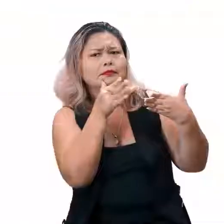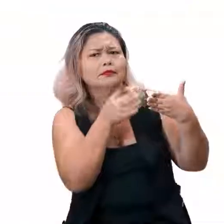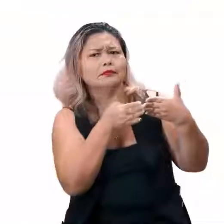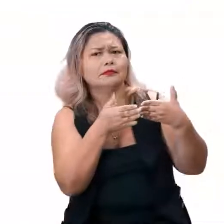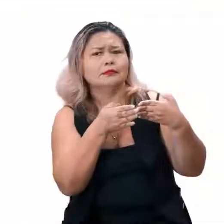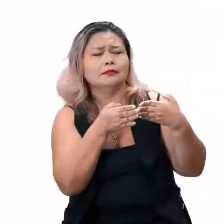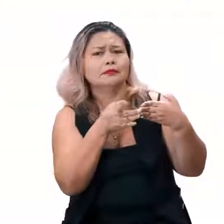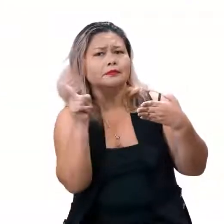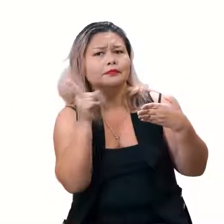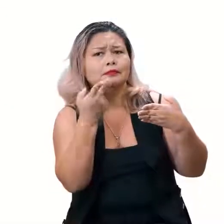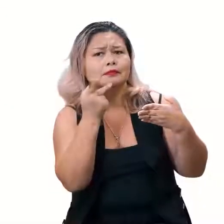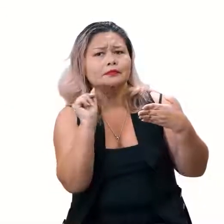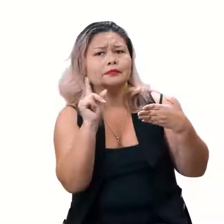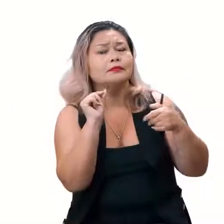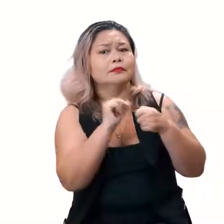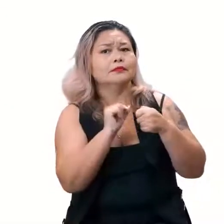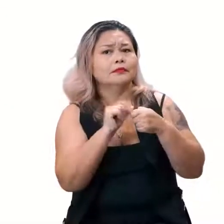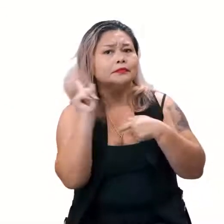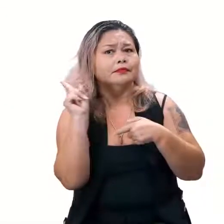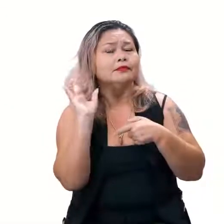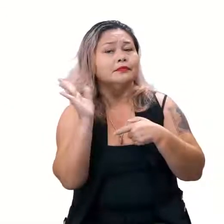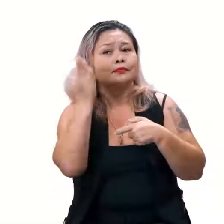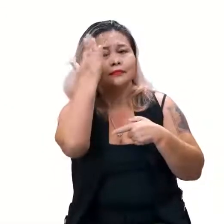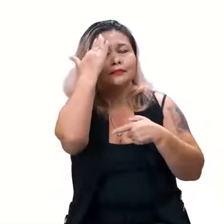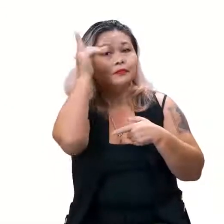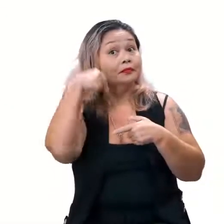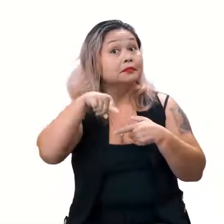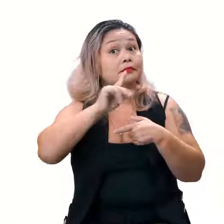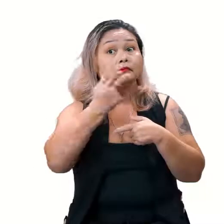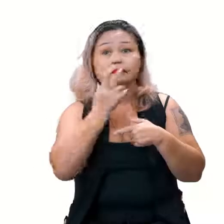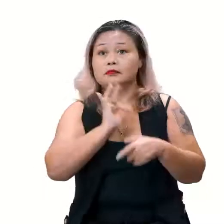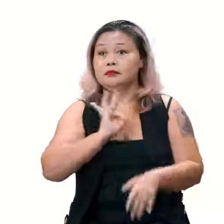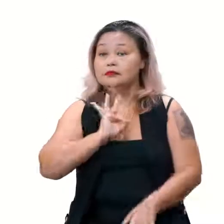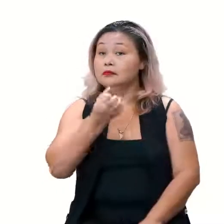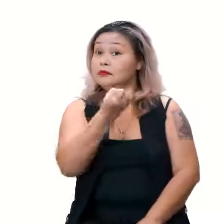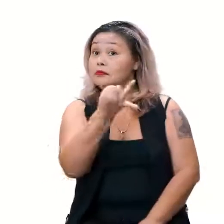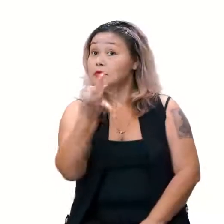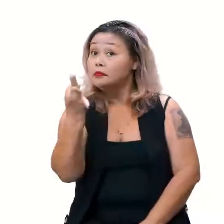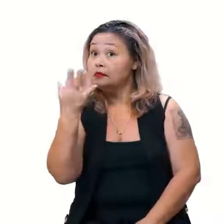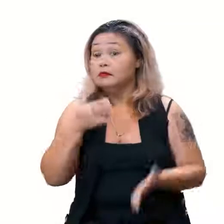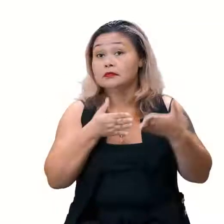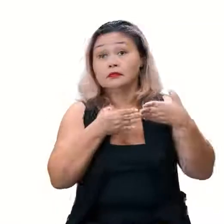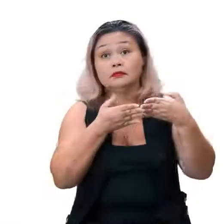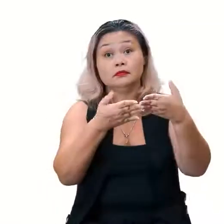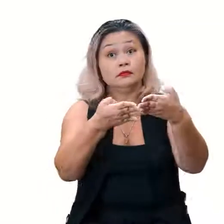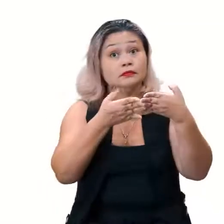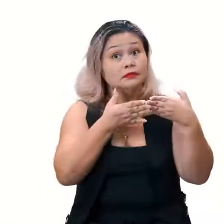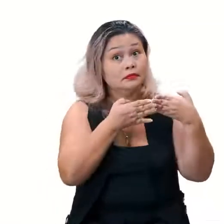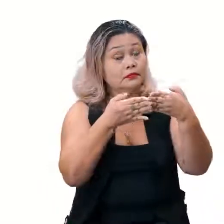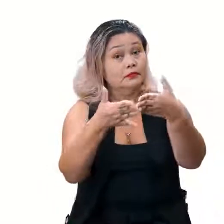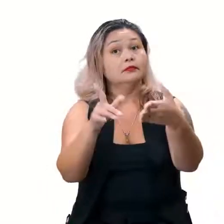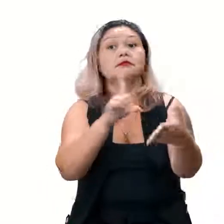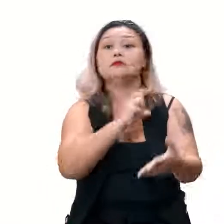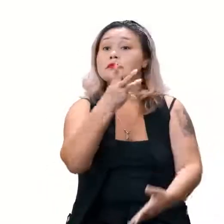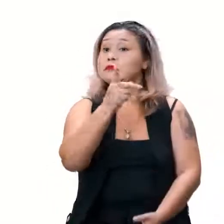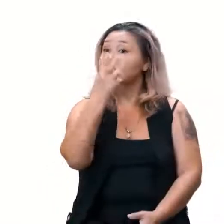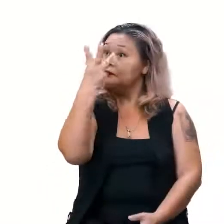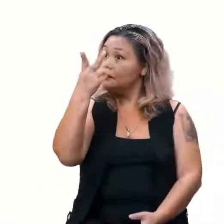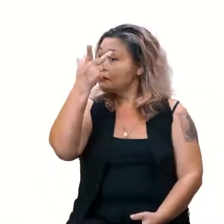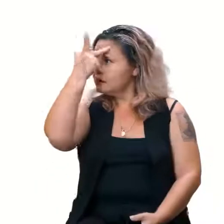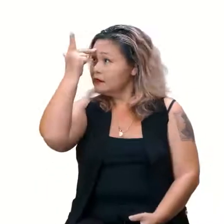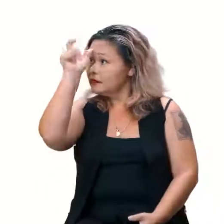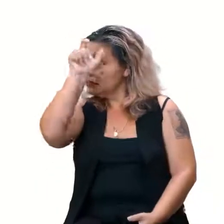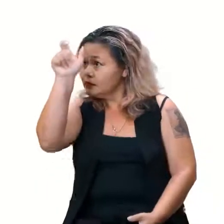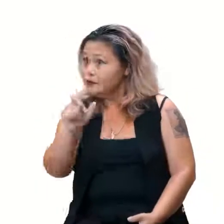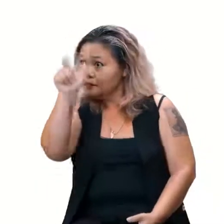já falou o que fez. Fez? Já sabe. Olha, a gente não disse o quantitativo de viagens, né? A gente disse que tem três pessoas, um com 60